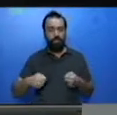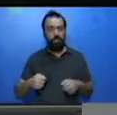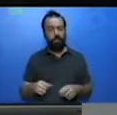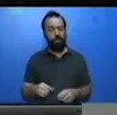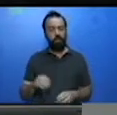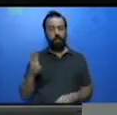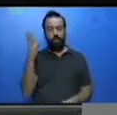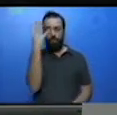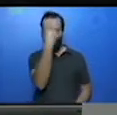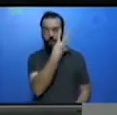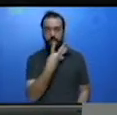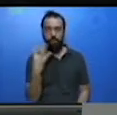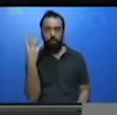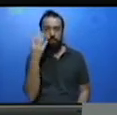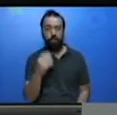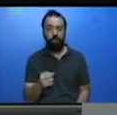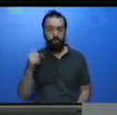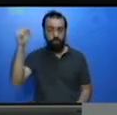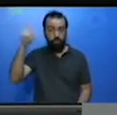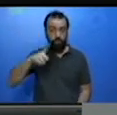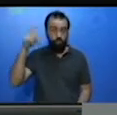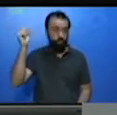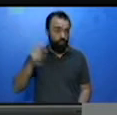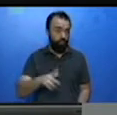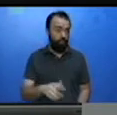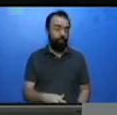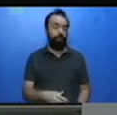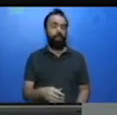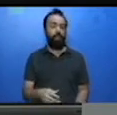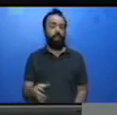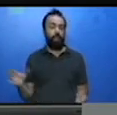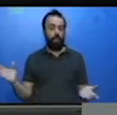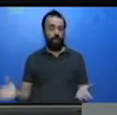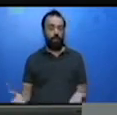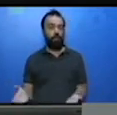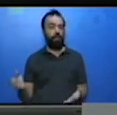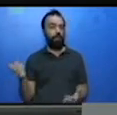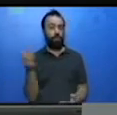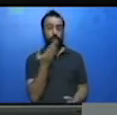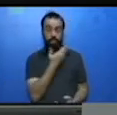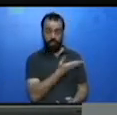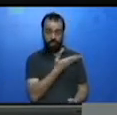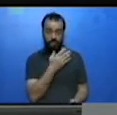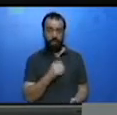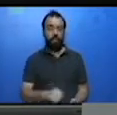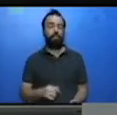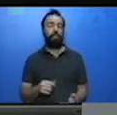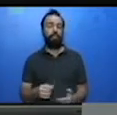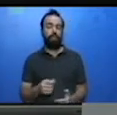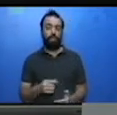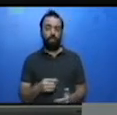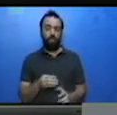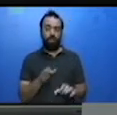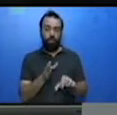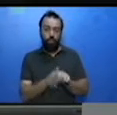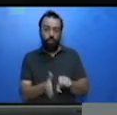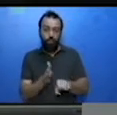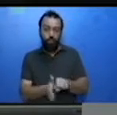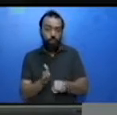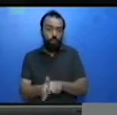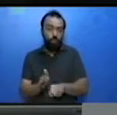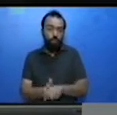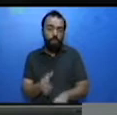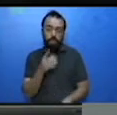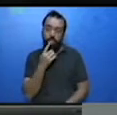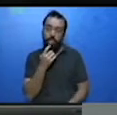cultivado a sol pleno. O sol deve ser bem drenado, rico em matéria orgânica. Manter